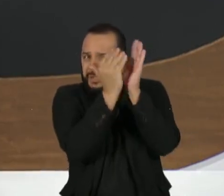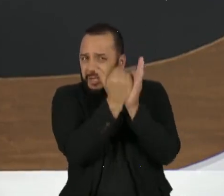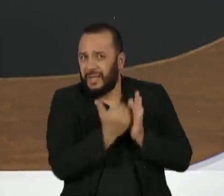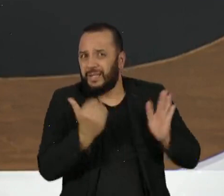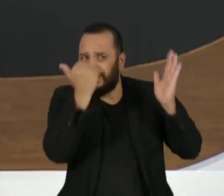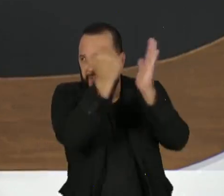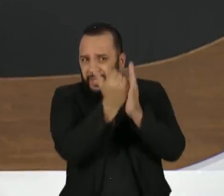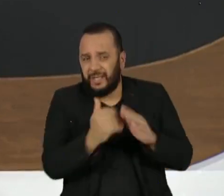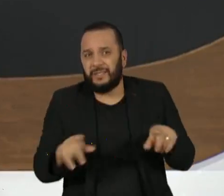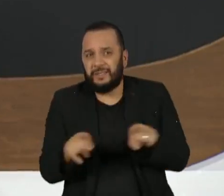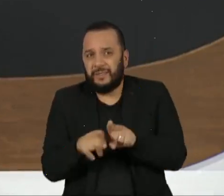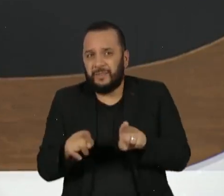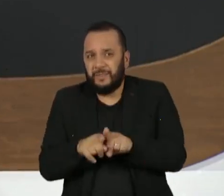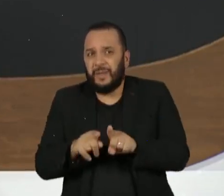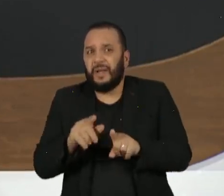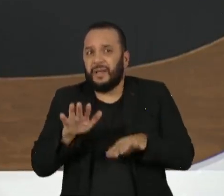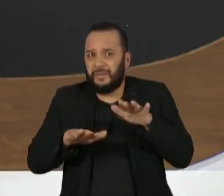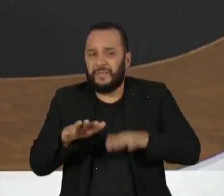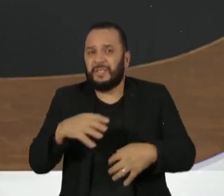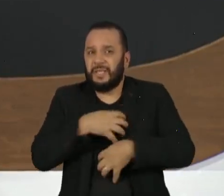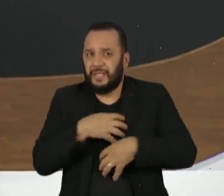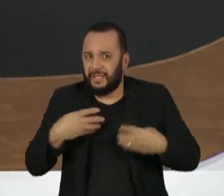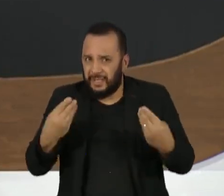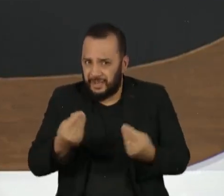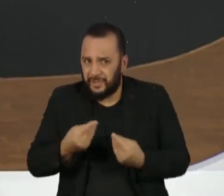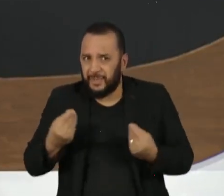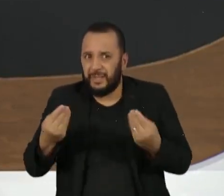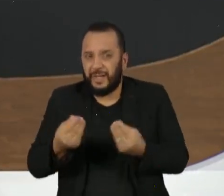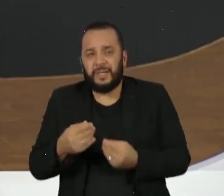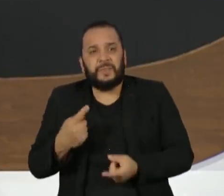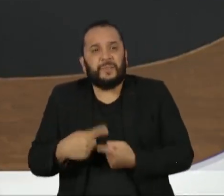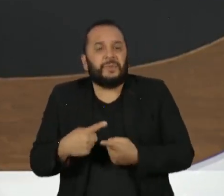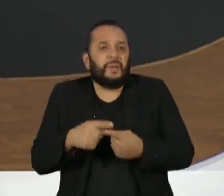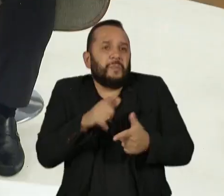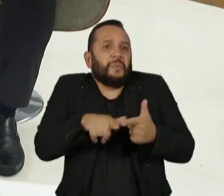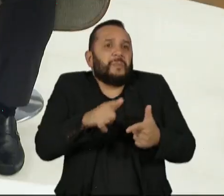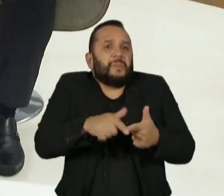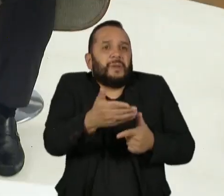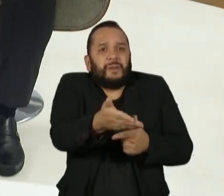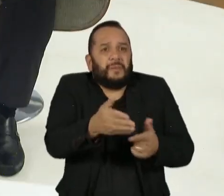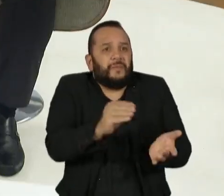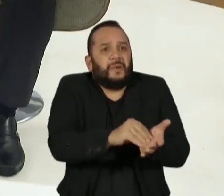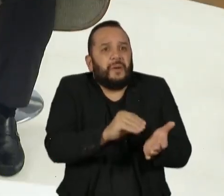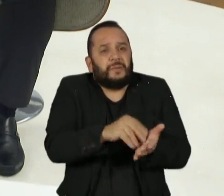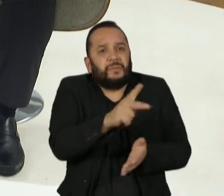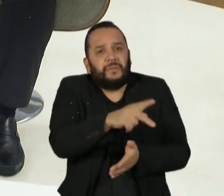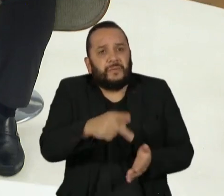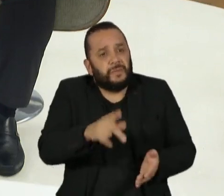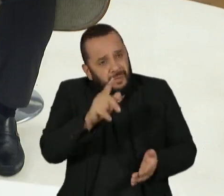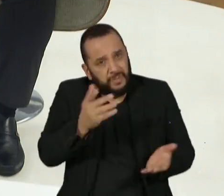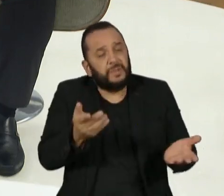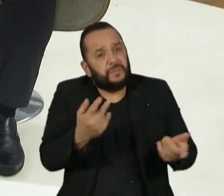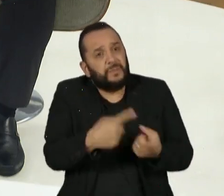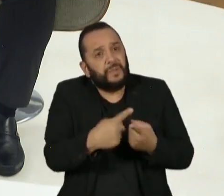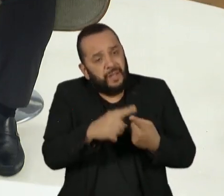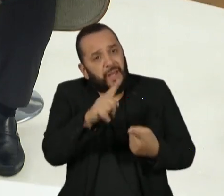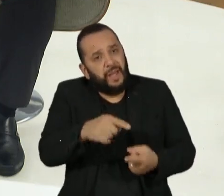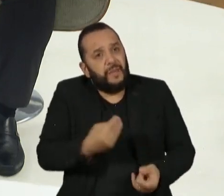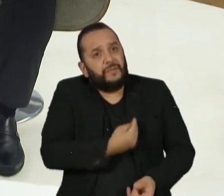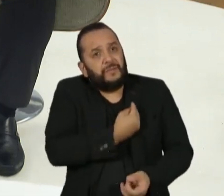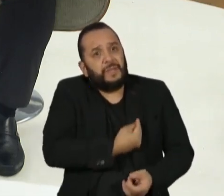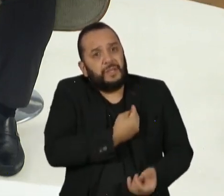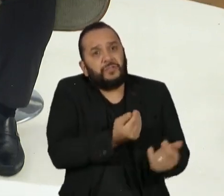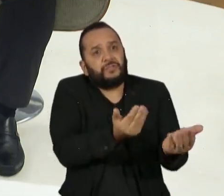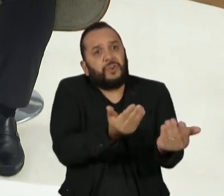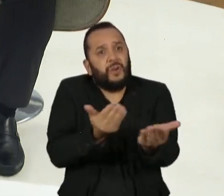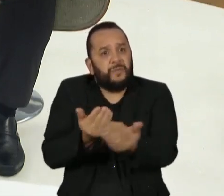um excesso de insensibilidade da reitoria para um problema que é humano e que é muito grave, porque diz respeito à vida de jovens